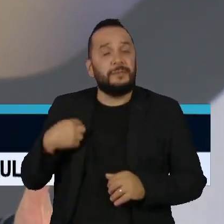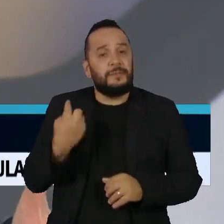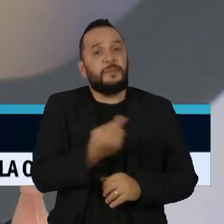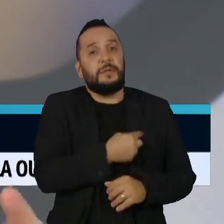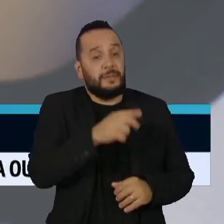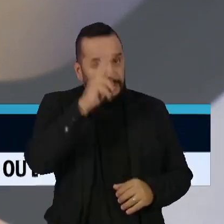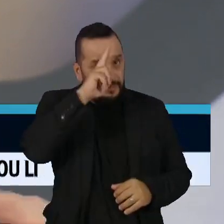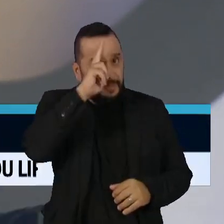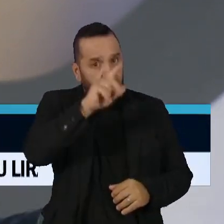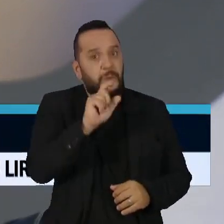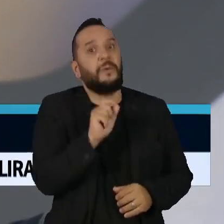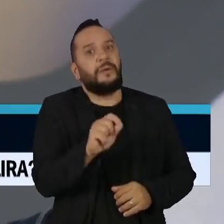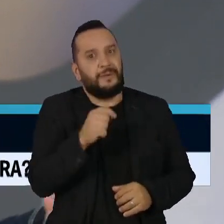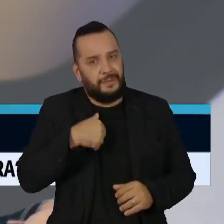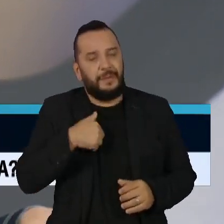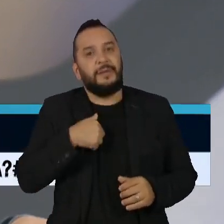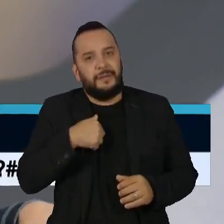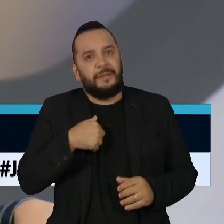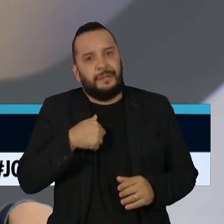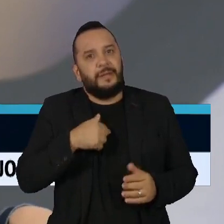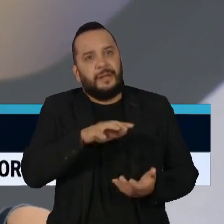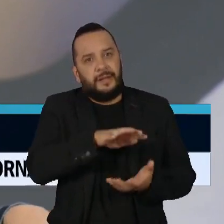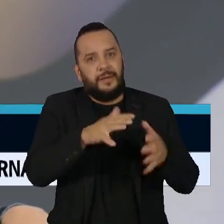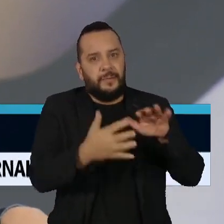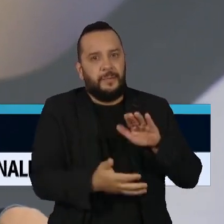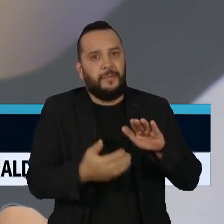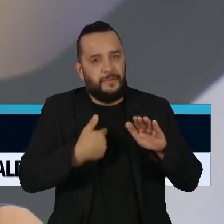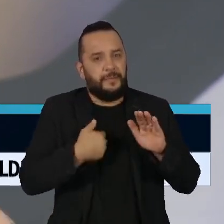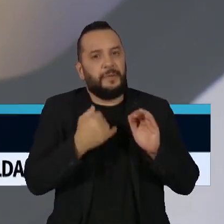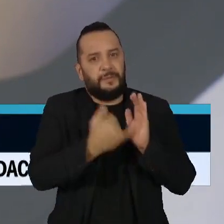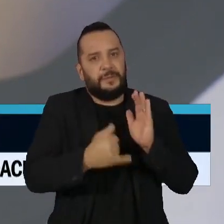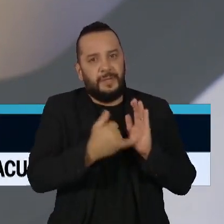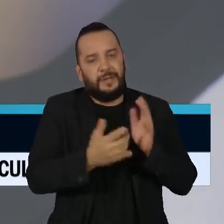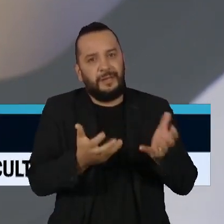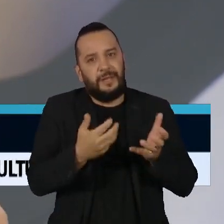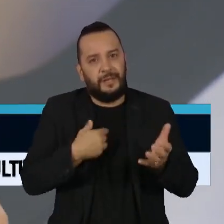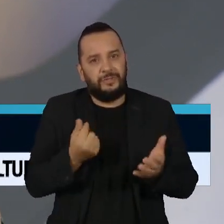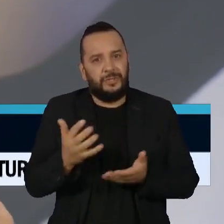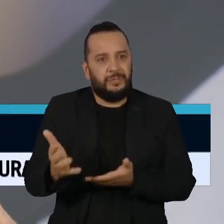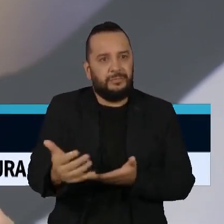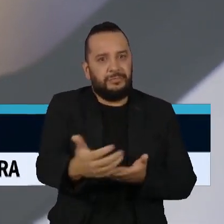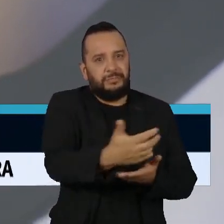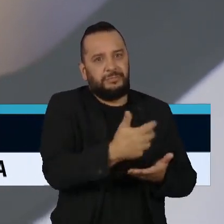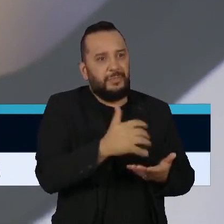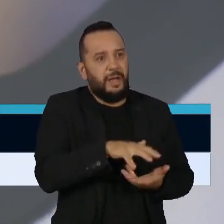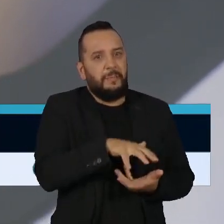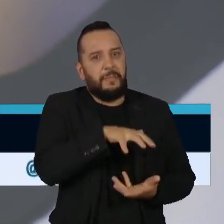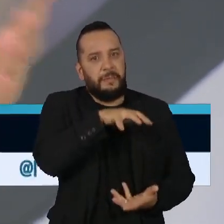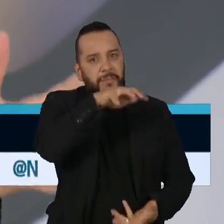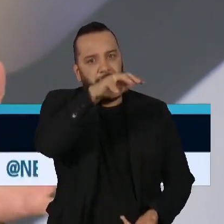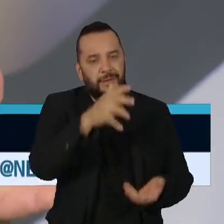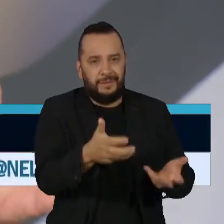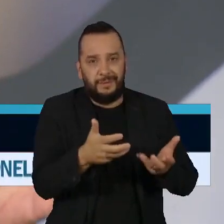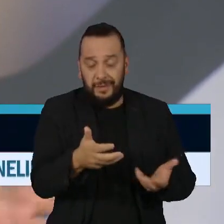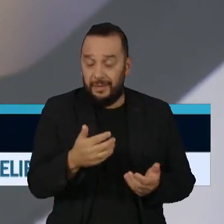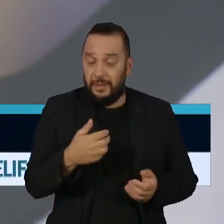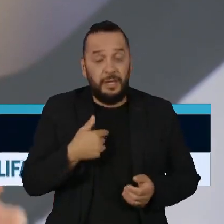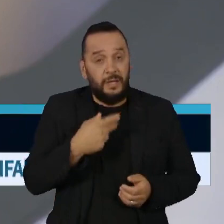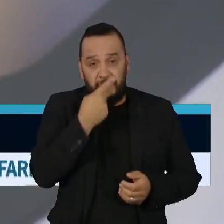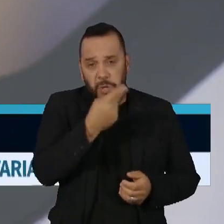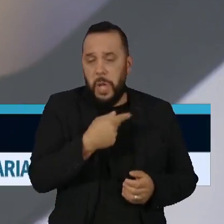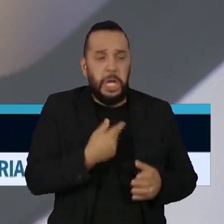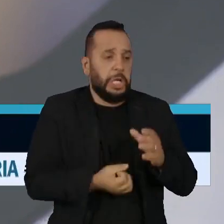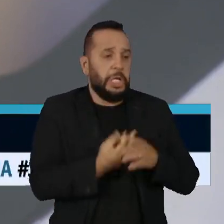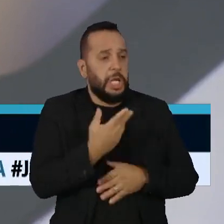sustentável pressupõe aumento da arrecadação, ainda que se fale que não vai aumentar, instituir novos tributos,